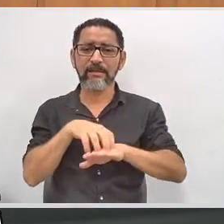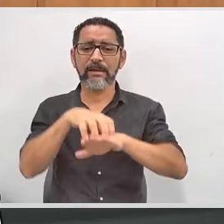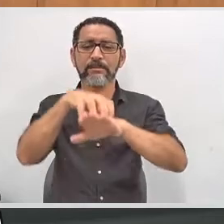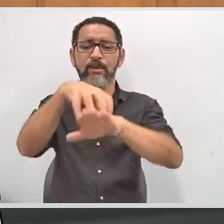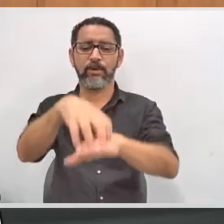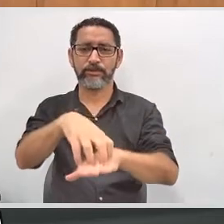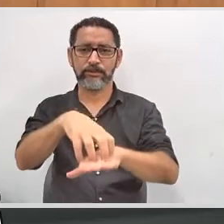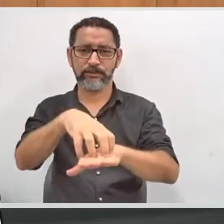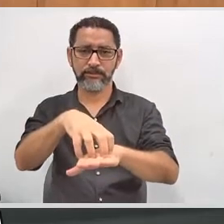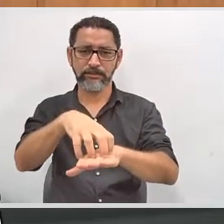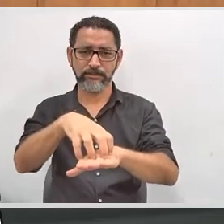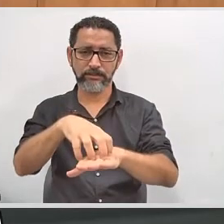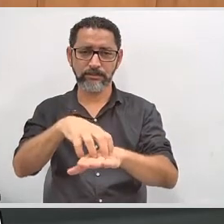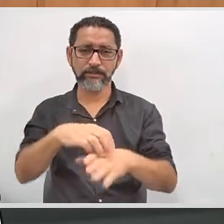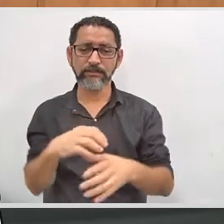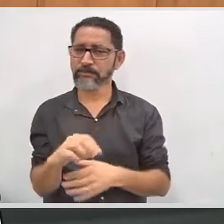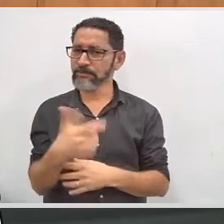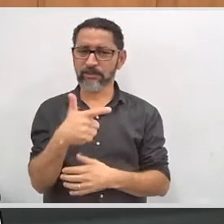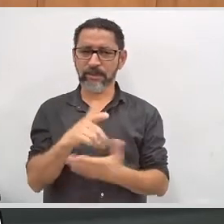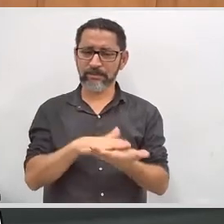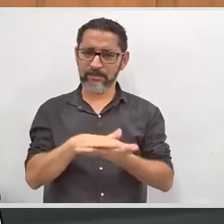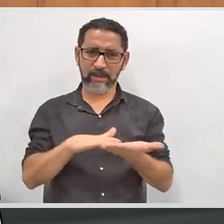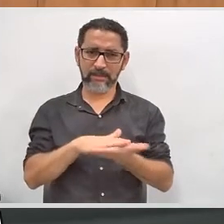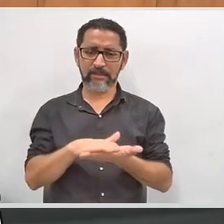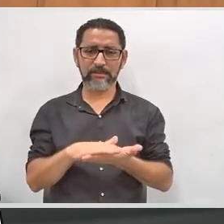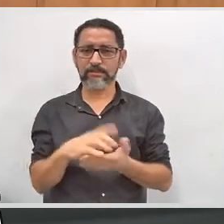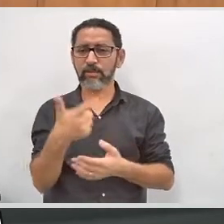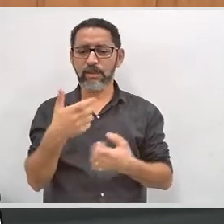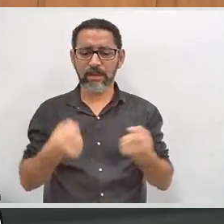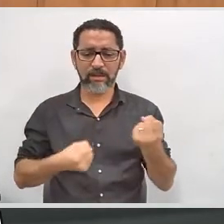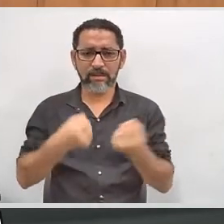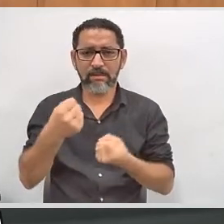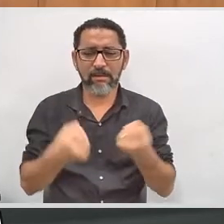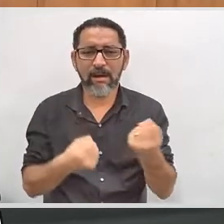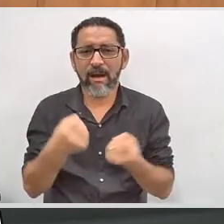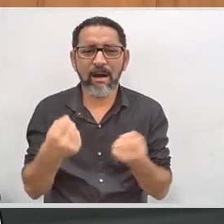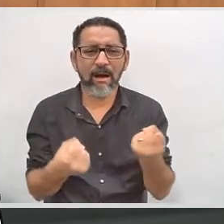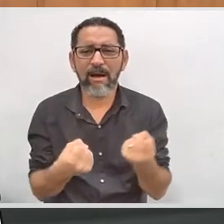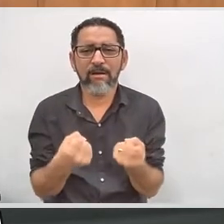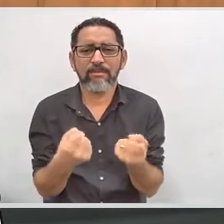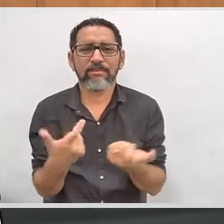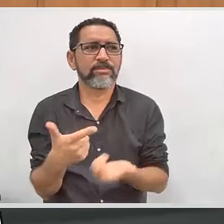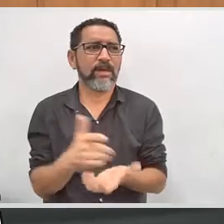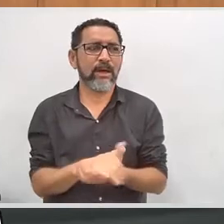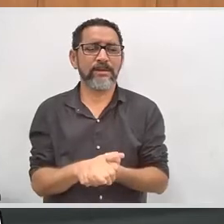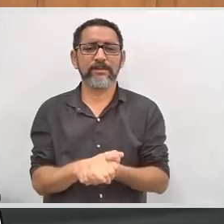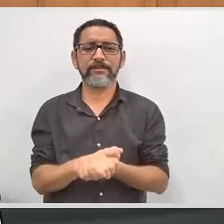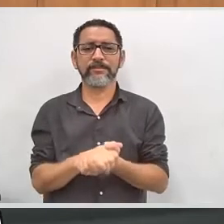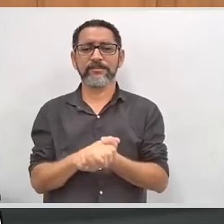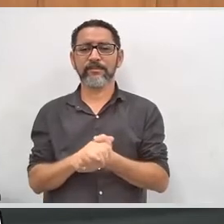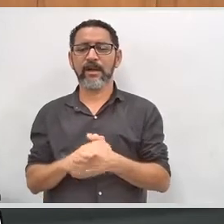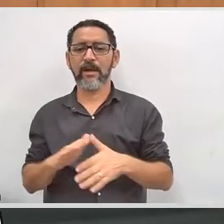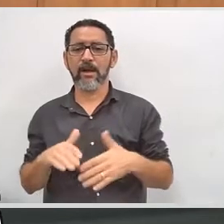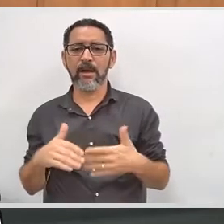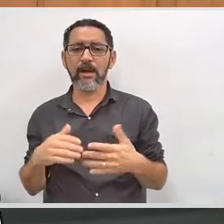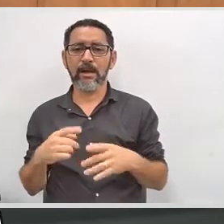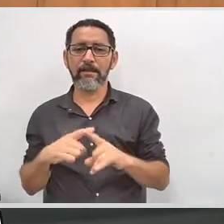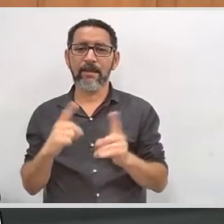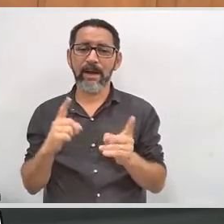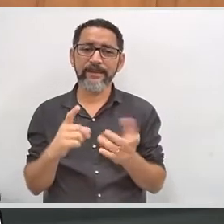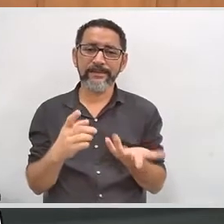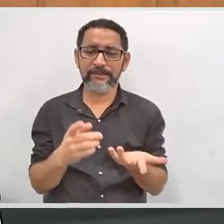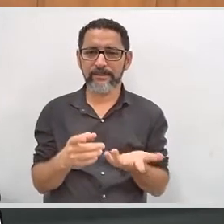viabilizar isso, porque nós não temos transporte para isso. Nós não temos carros, não temos... Mas eu não sei se é porque eu sou da antiga... São